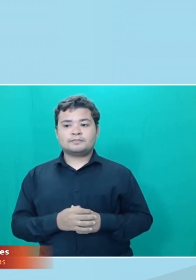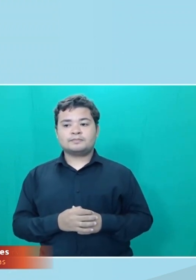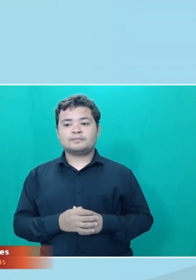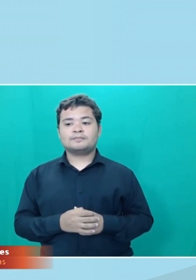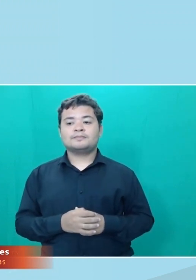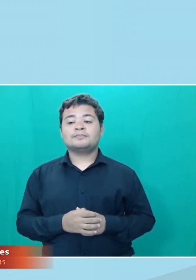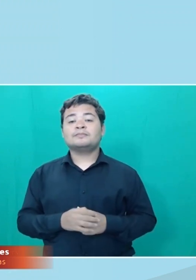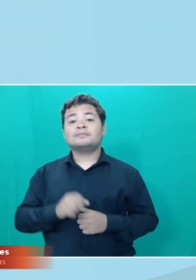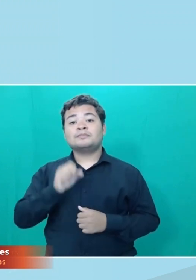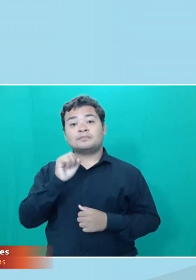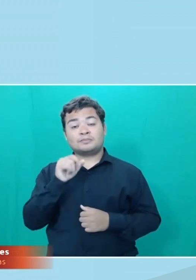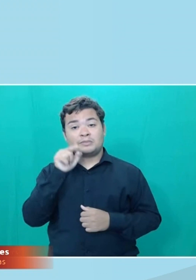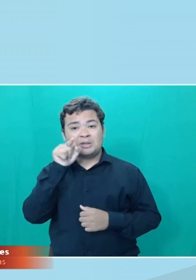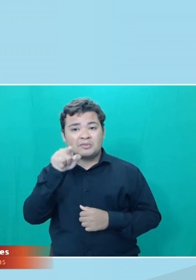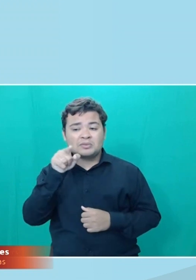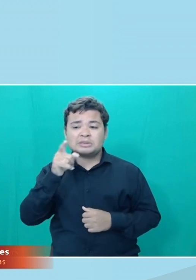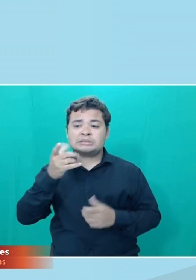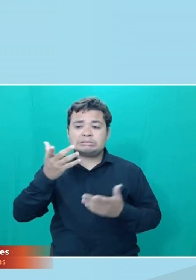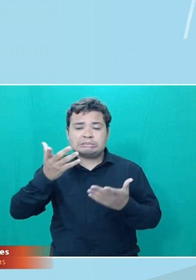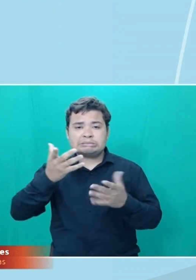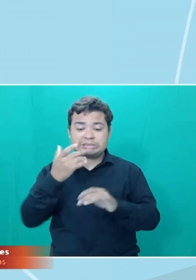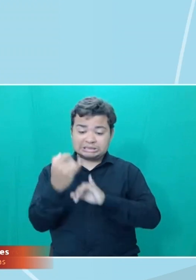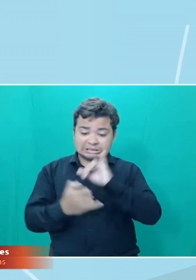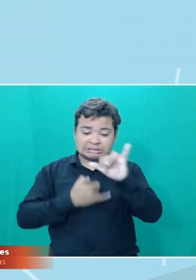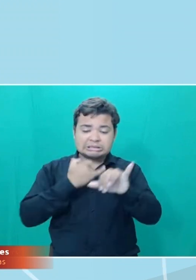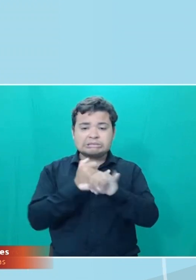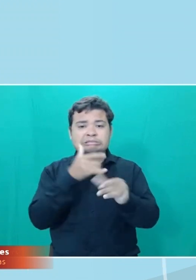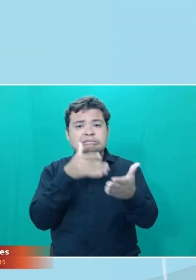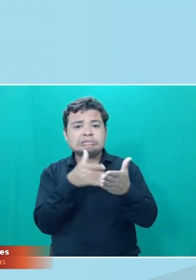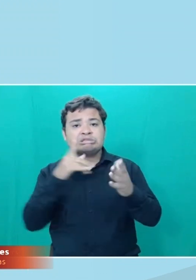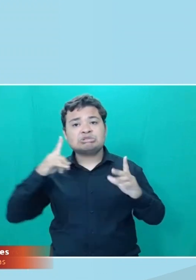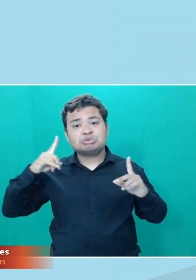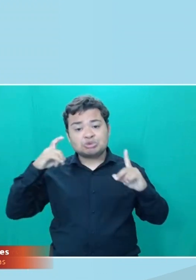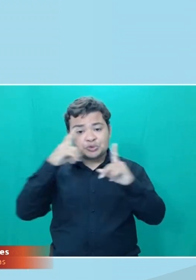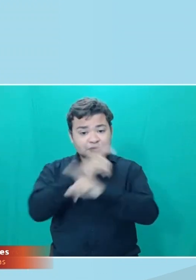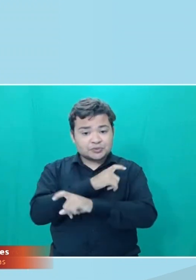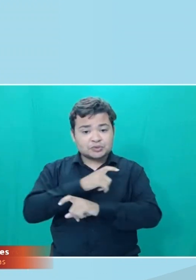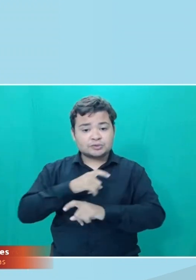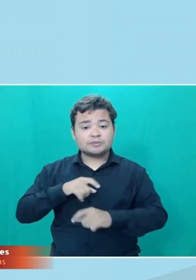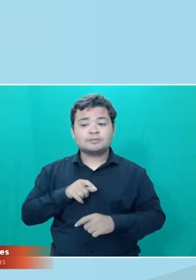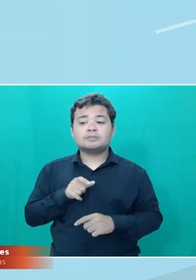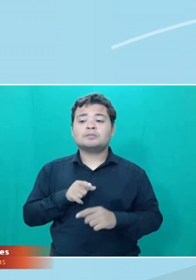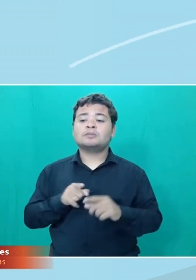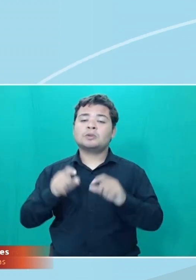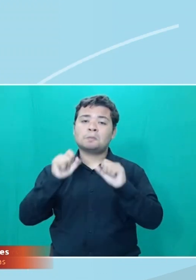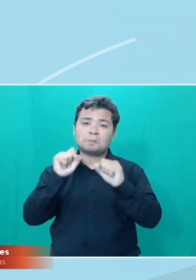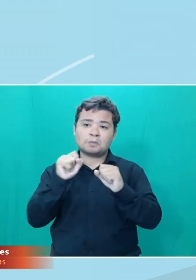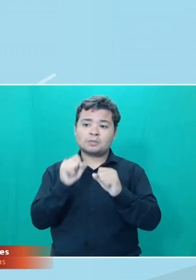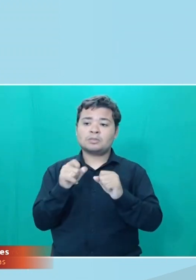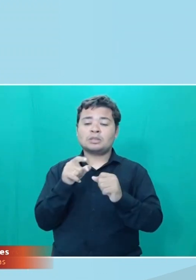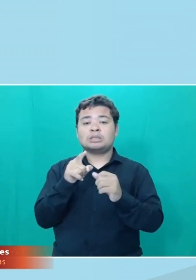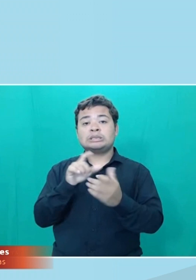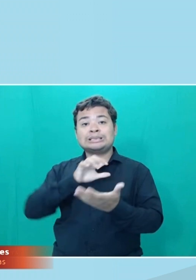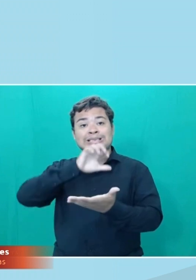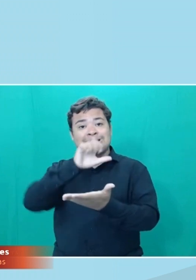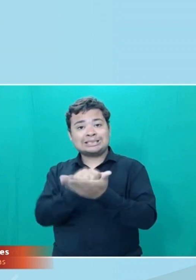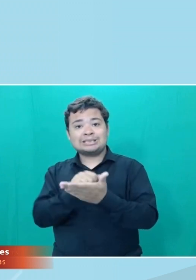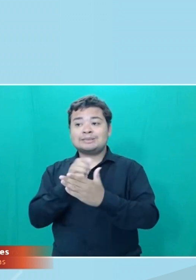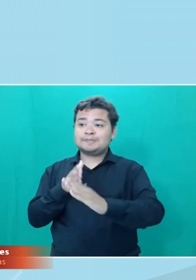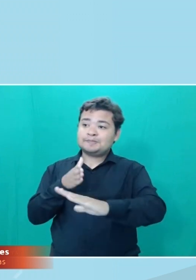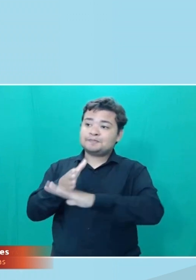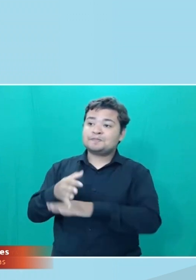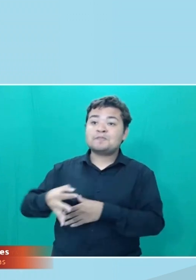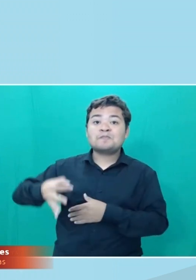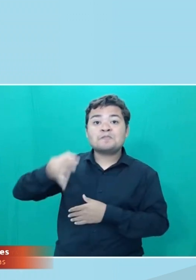na nota anterior, tem dificuldade de acessar a internet, não tem acesso à internet facilitada, pode fazer sua inscrição presencialmente